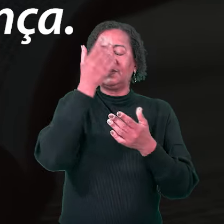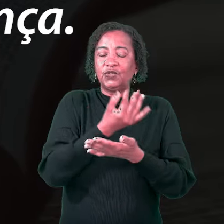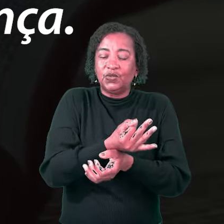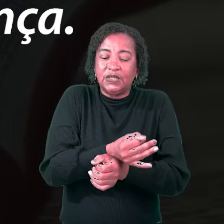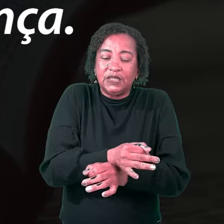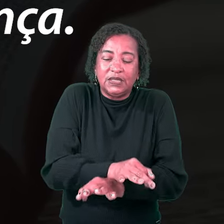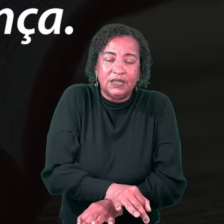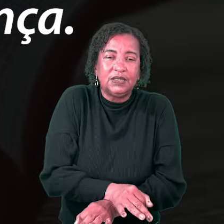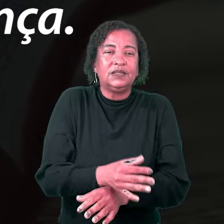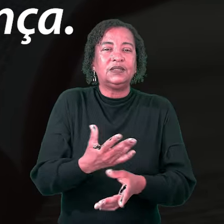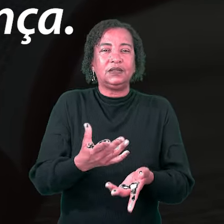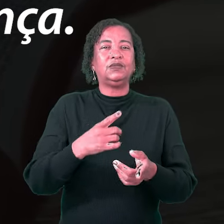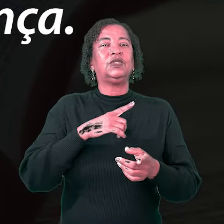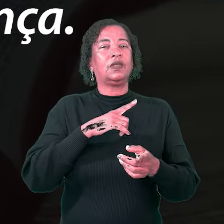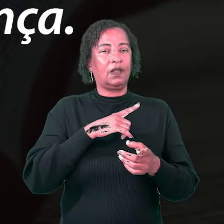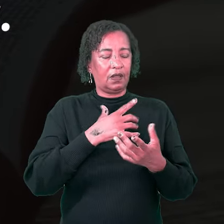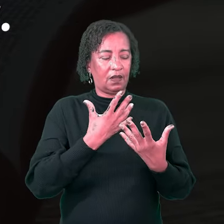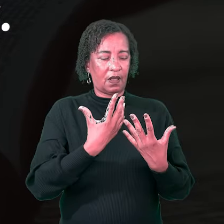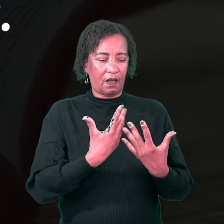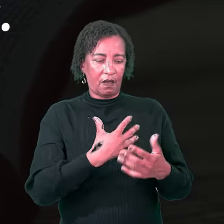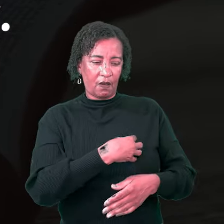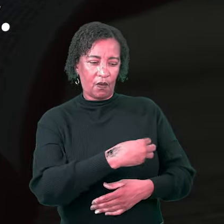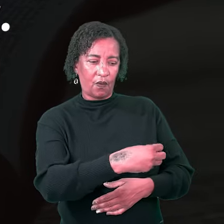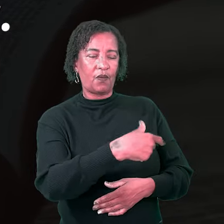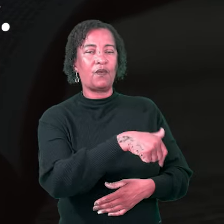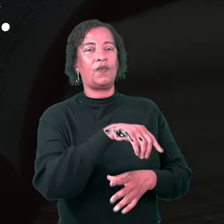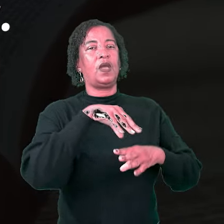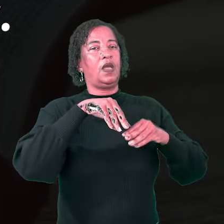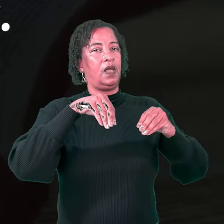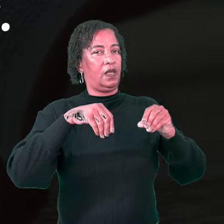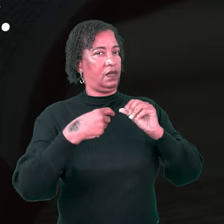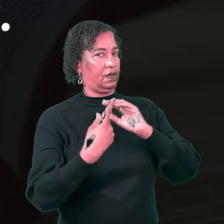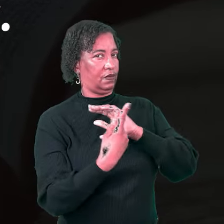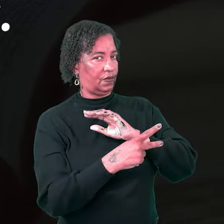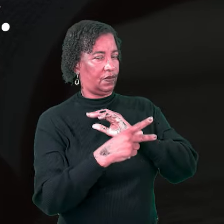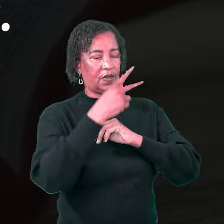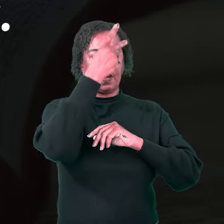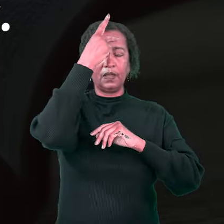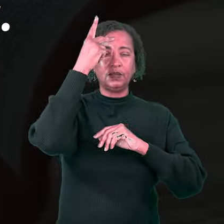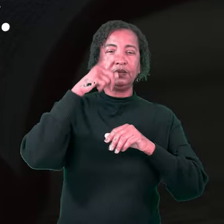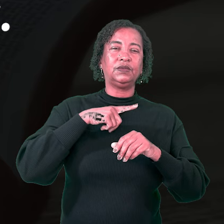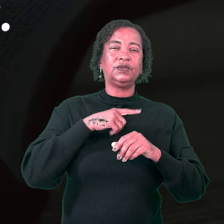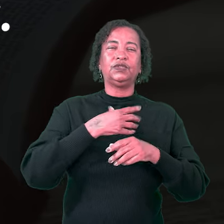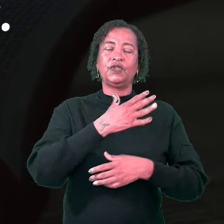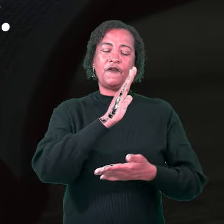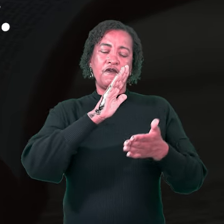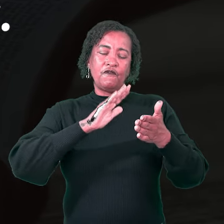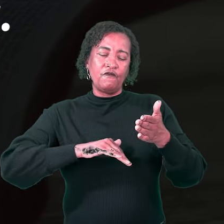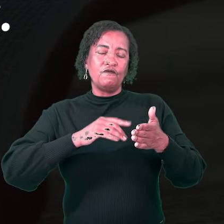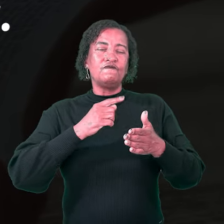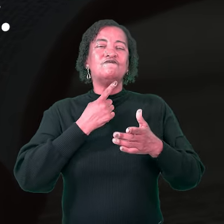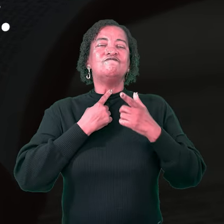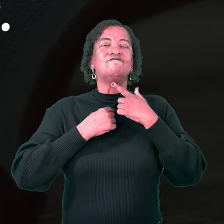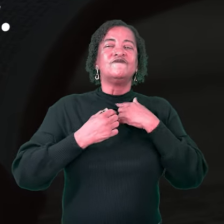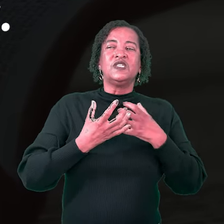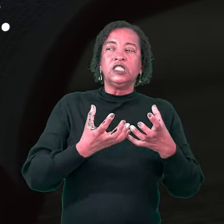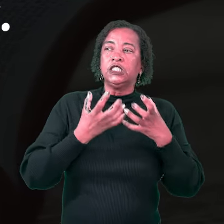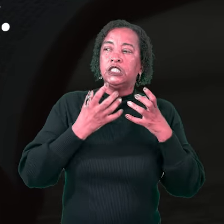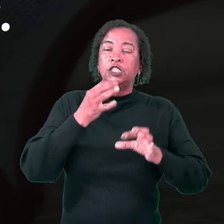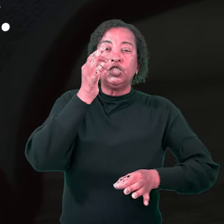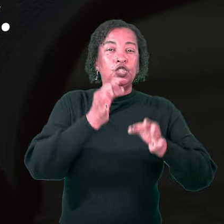a terra por herança. Bem-aventurados os que têm fome e sede de justiça, porque serão satisfeitos.